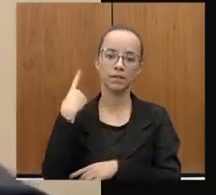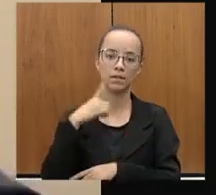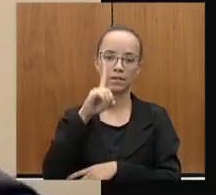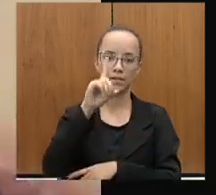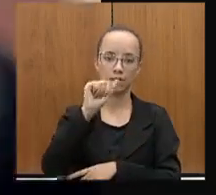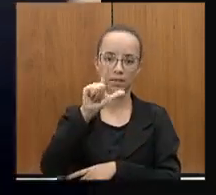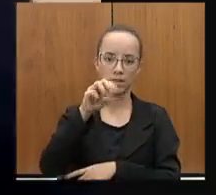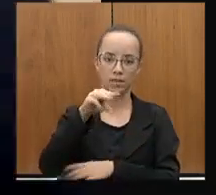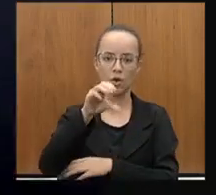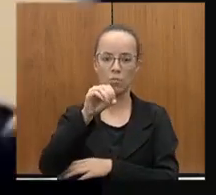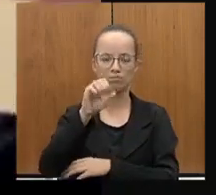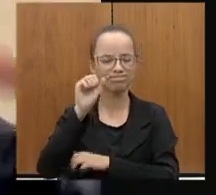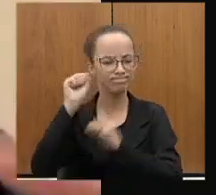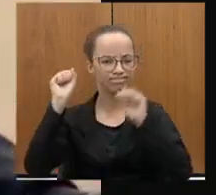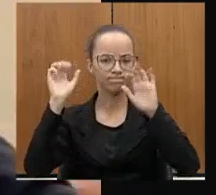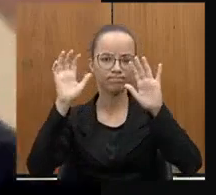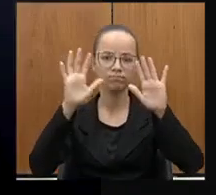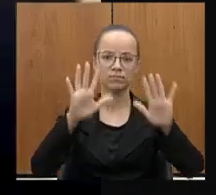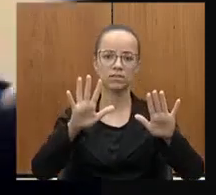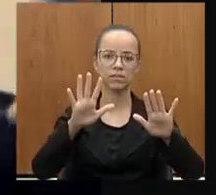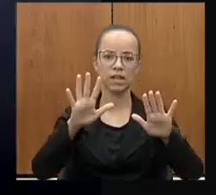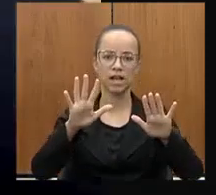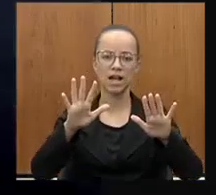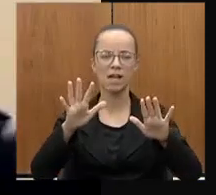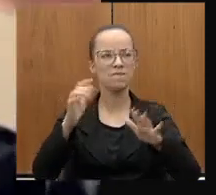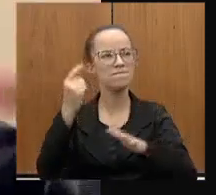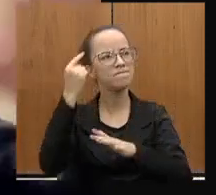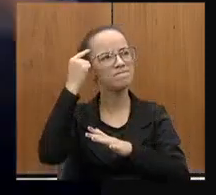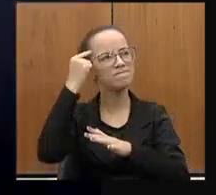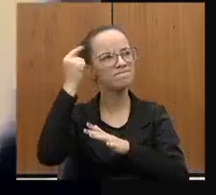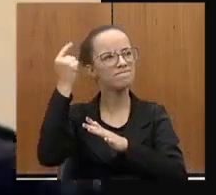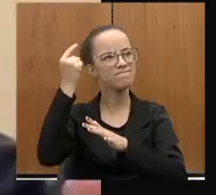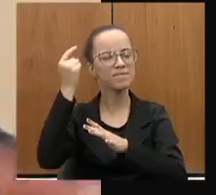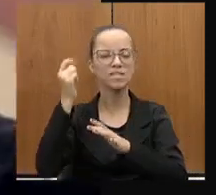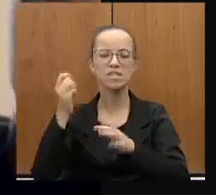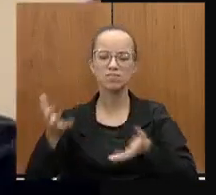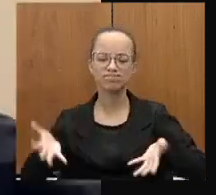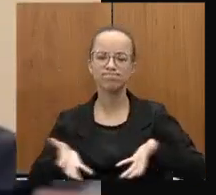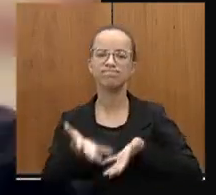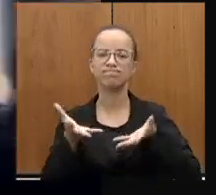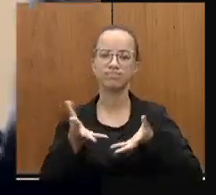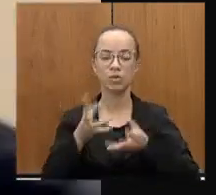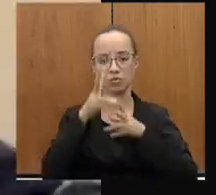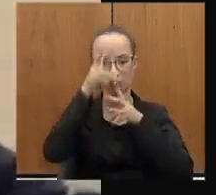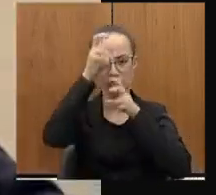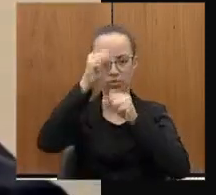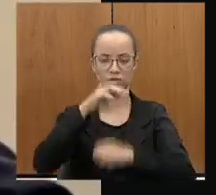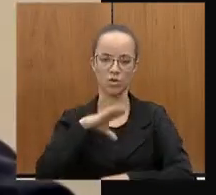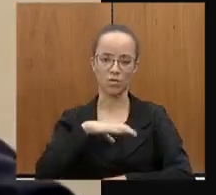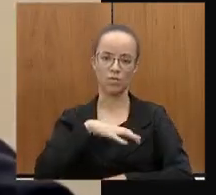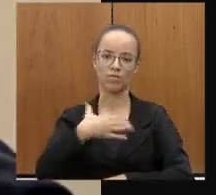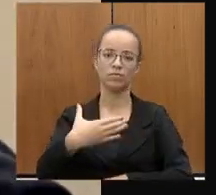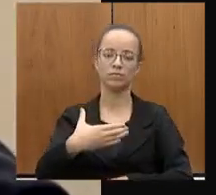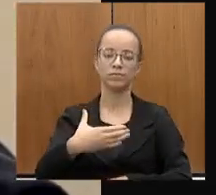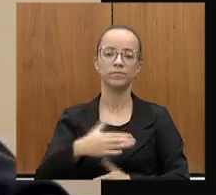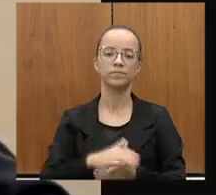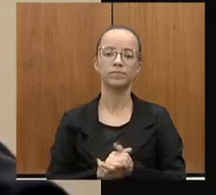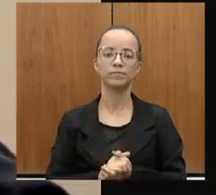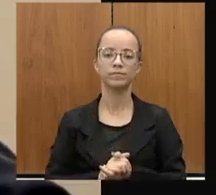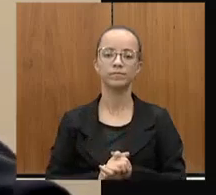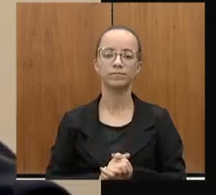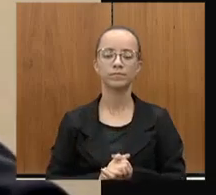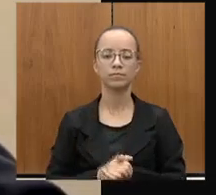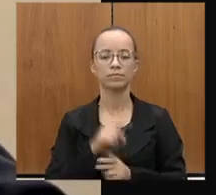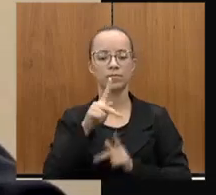Ribeiro, iluminando a cabeça, a mente, dando inspiração, dando forças, coragem para que